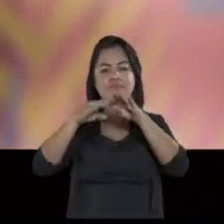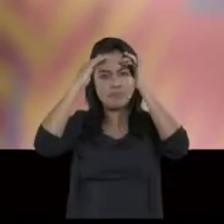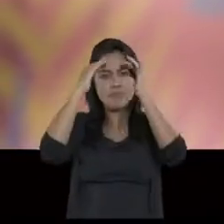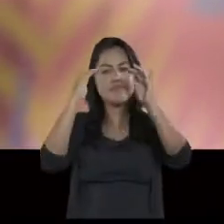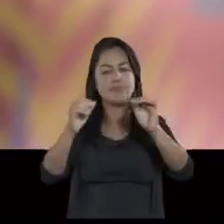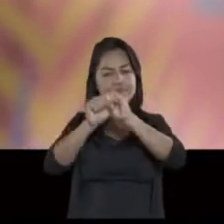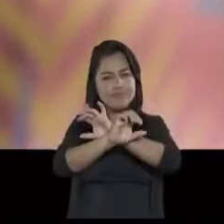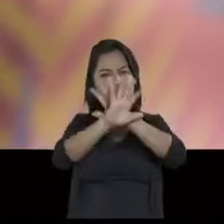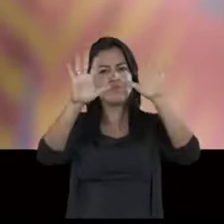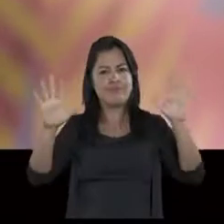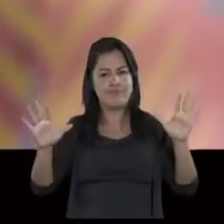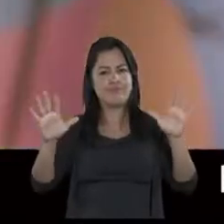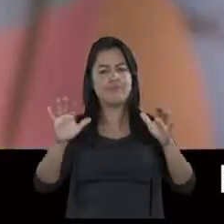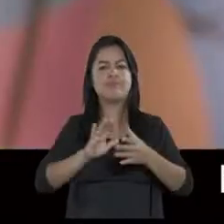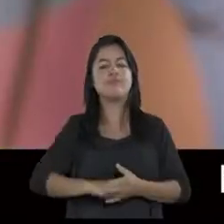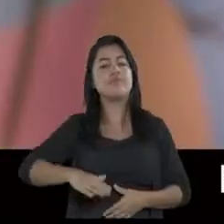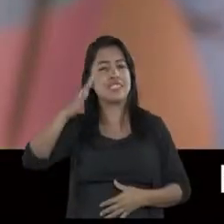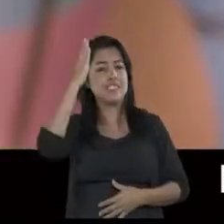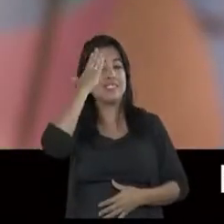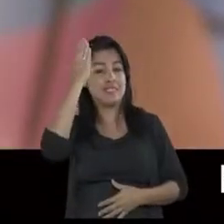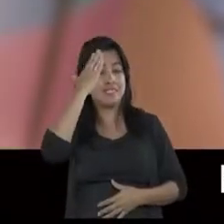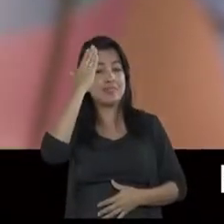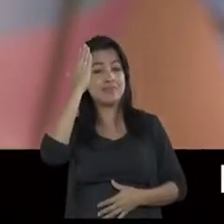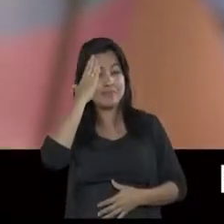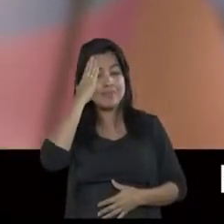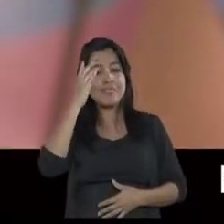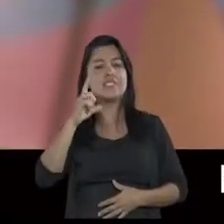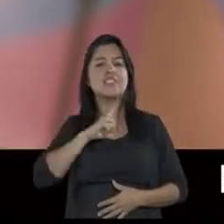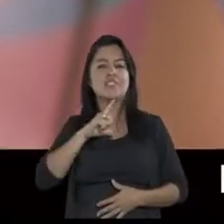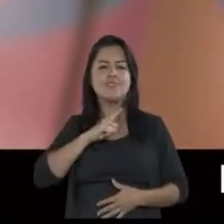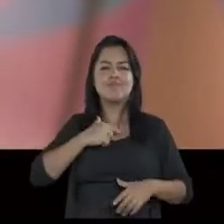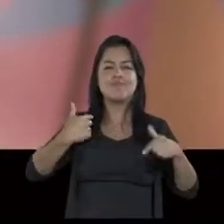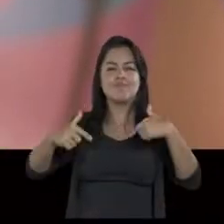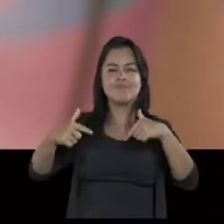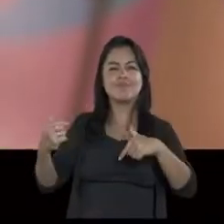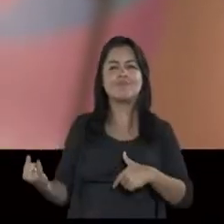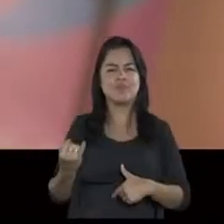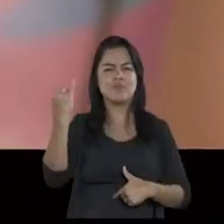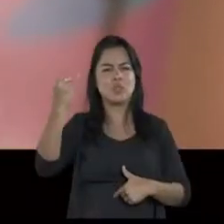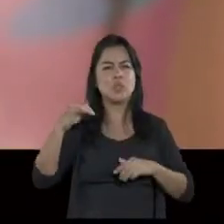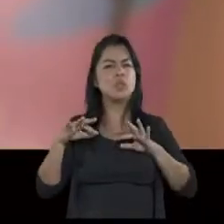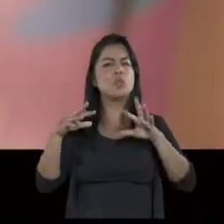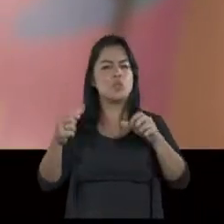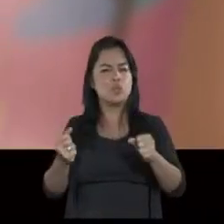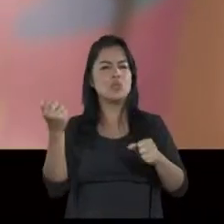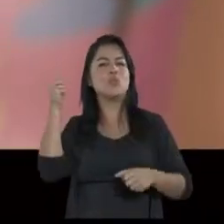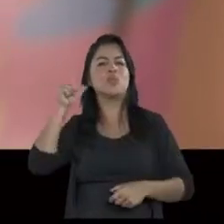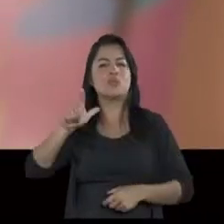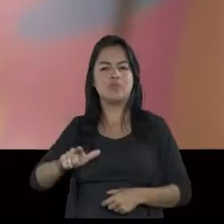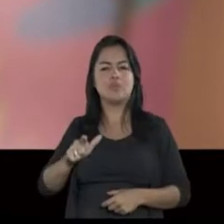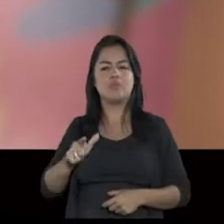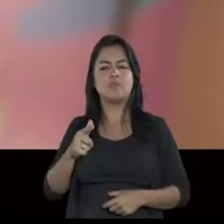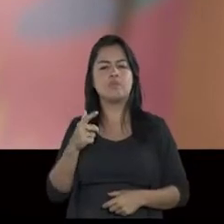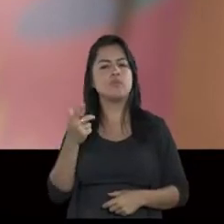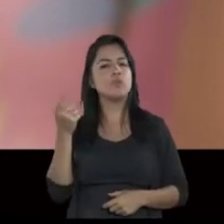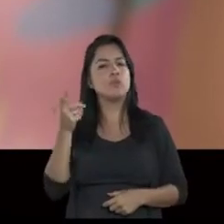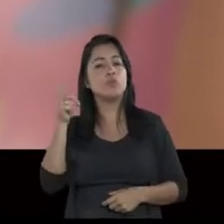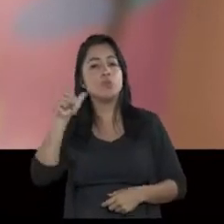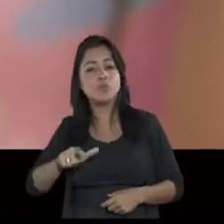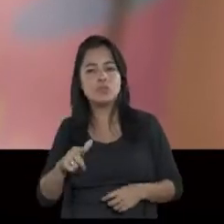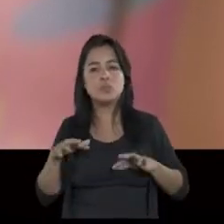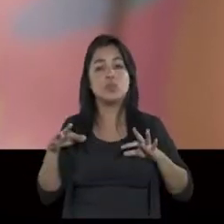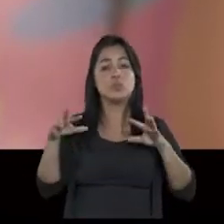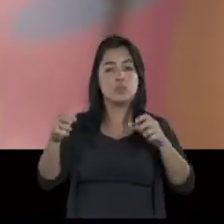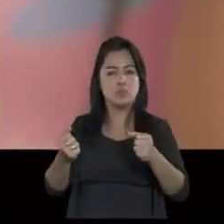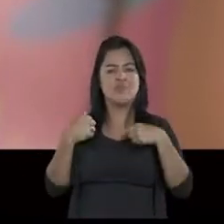respeito e transparência. Eu sei que mesmo dando passos importantes e com todas as nossas conquistas, não deu para fazer